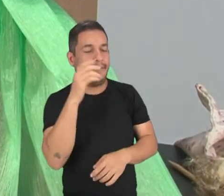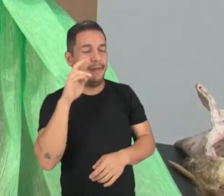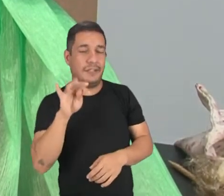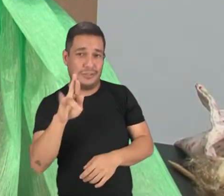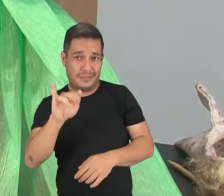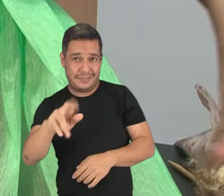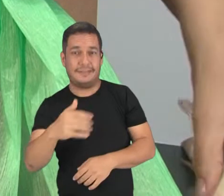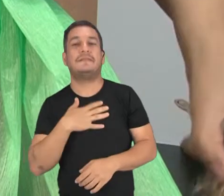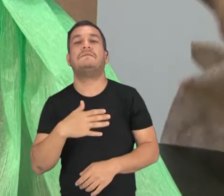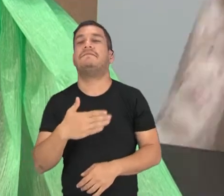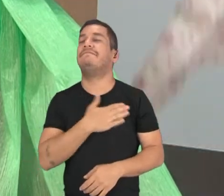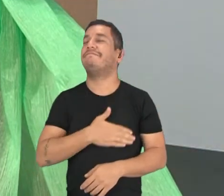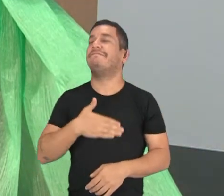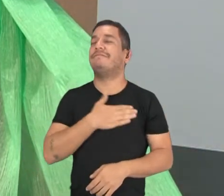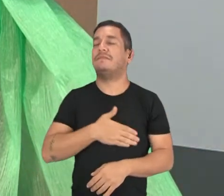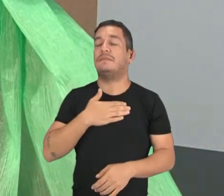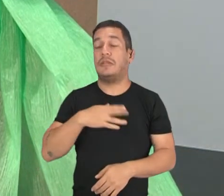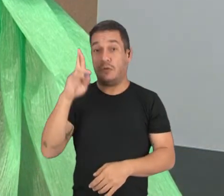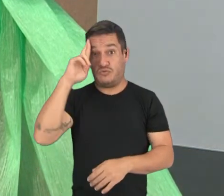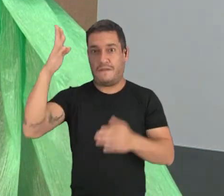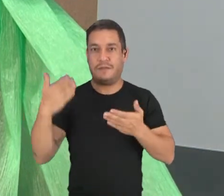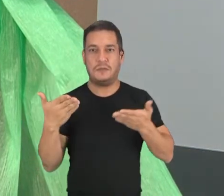Então, chegou o patrão.